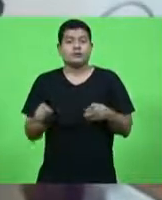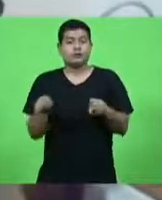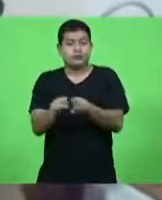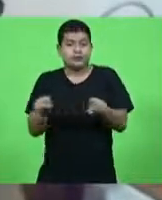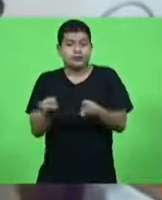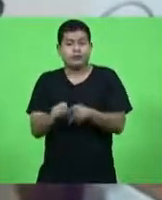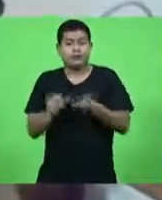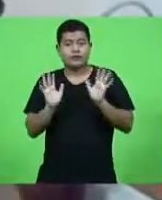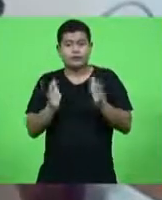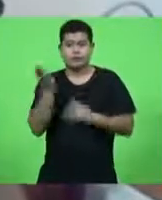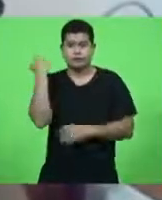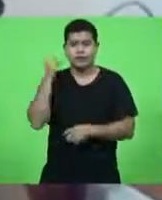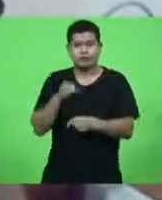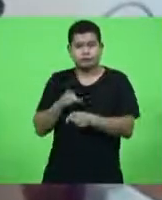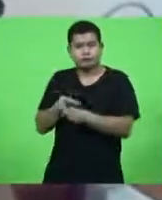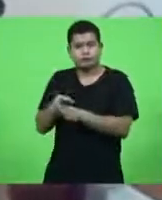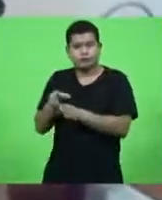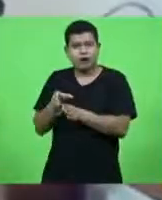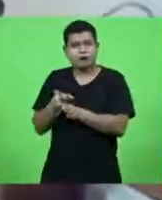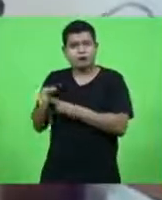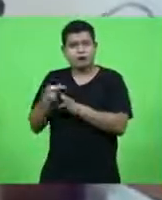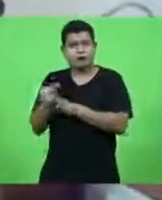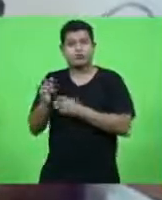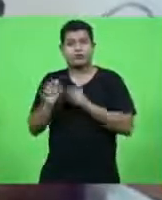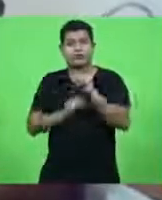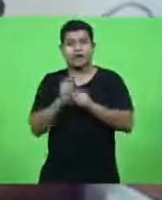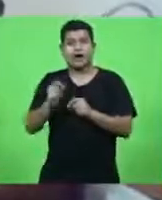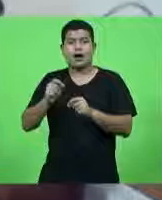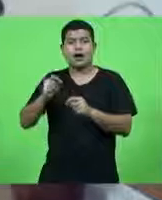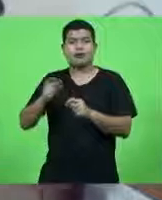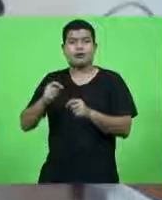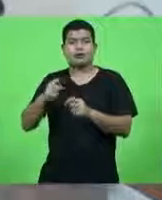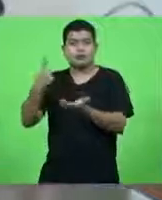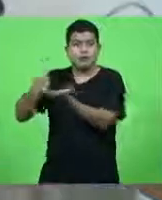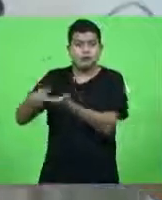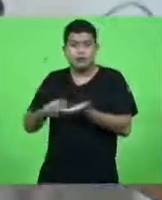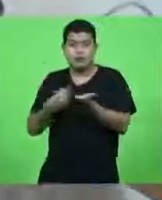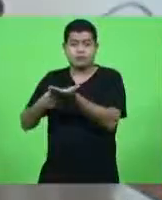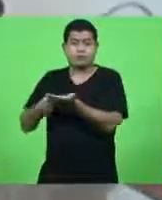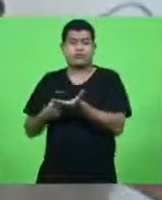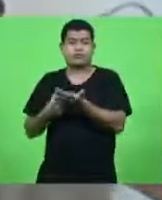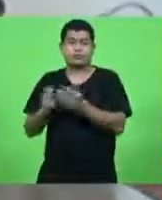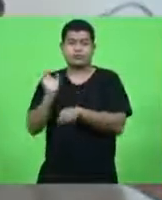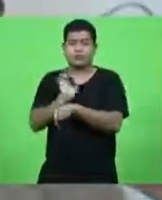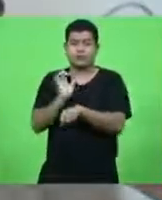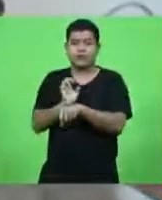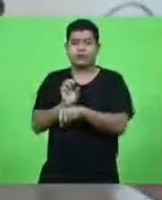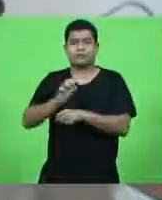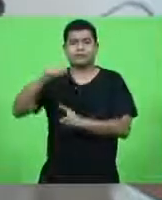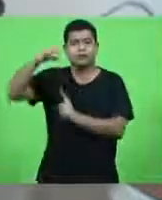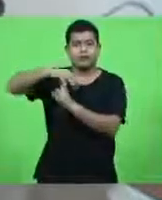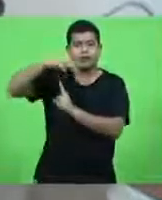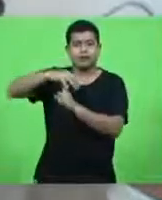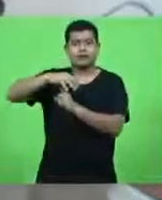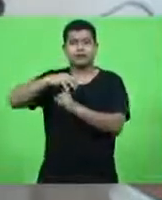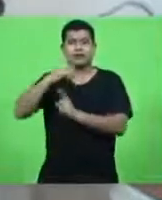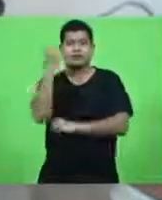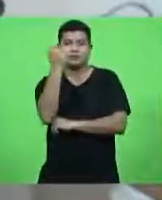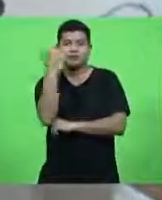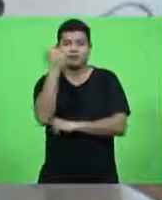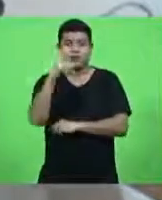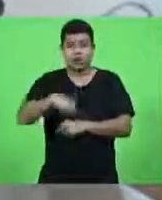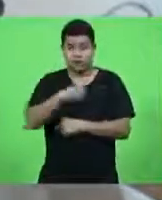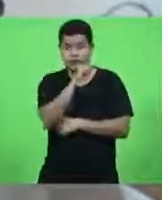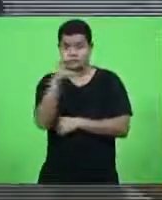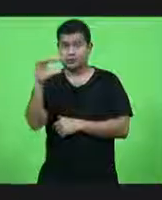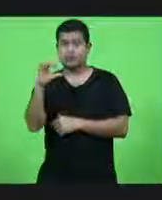sugeri lá atrás um consórcio dos estados Paraná Rio Grande do Sul e Santa Catarina aos governadores né mas aí me parece